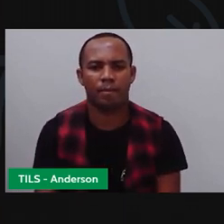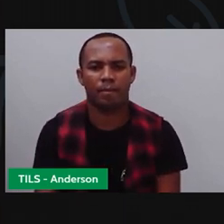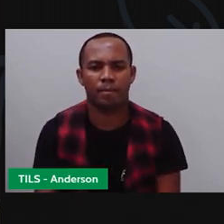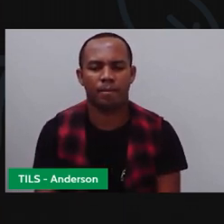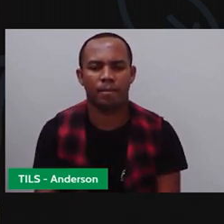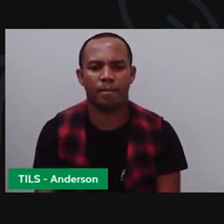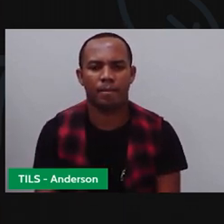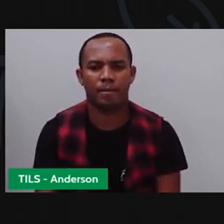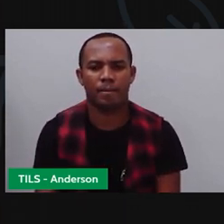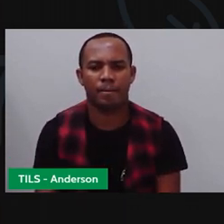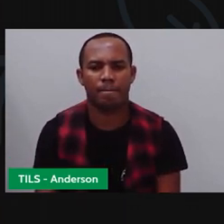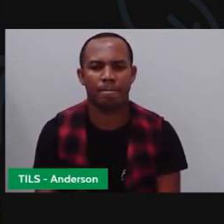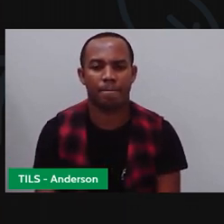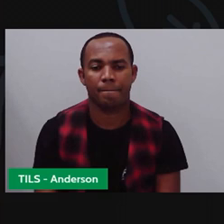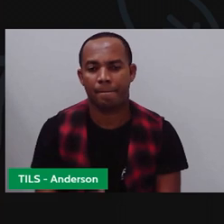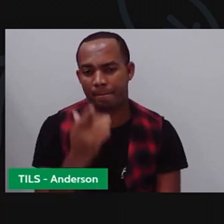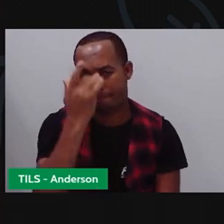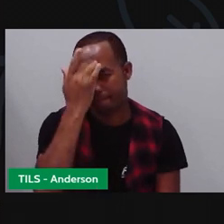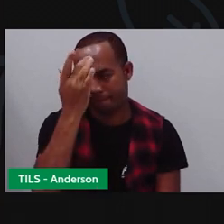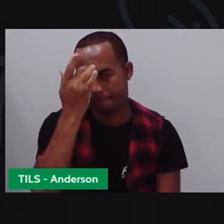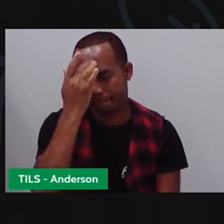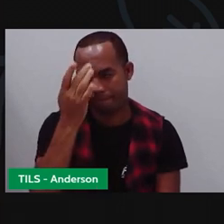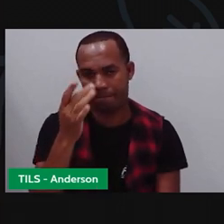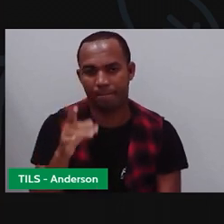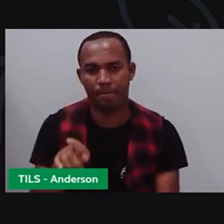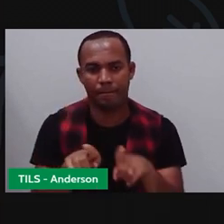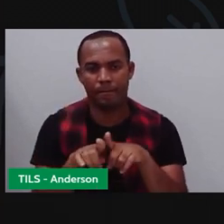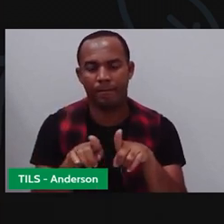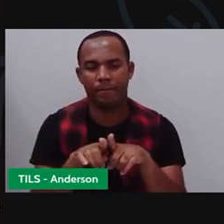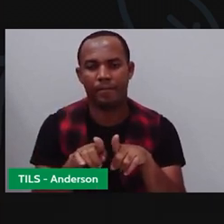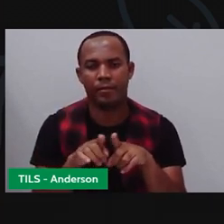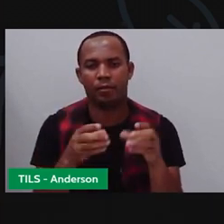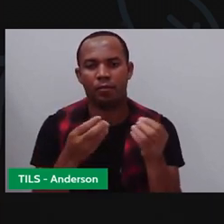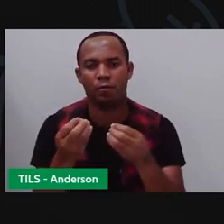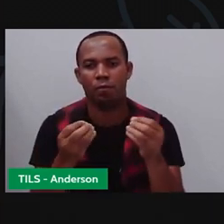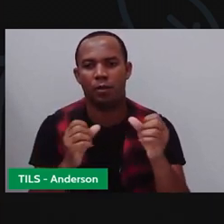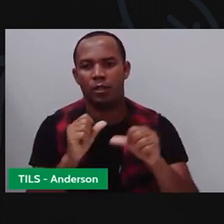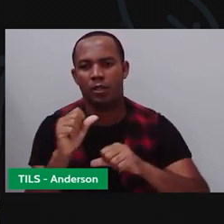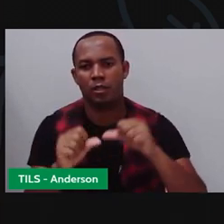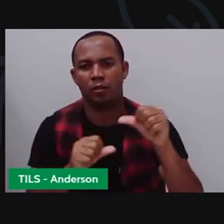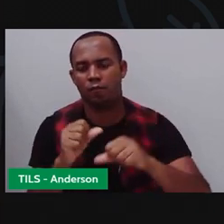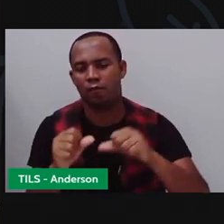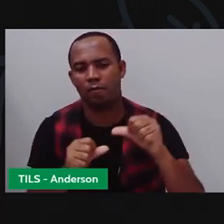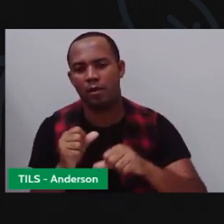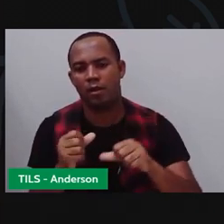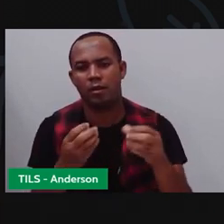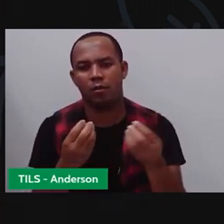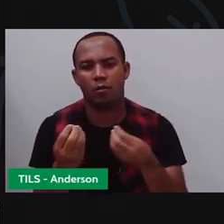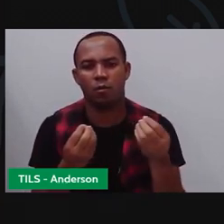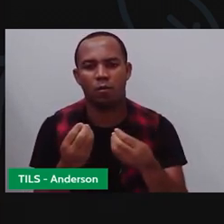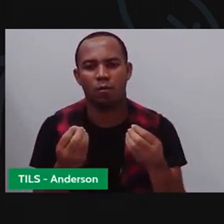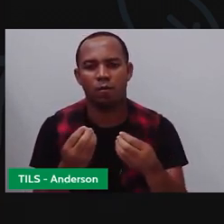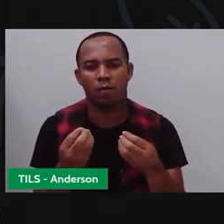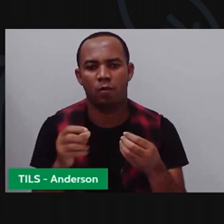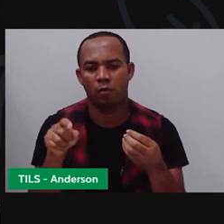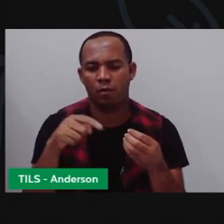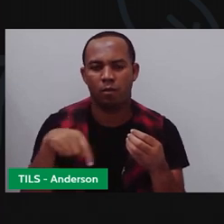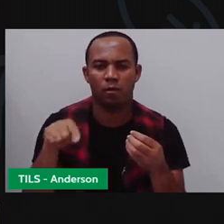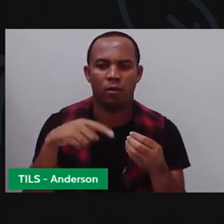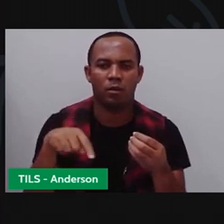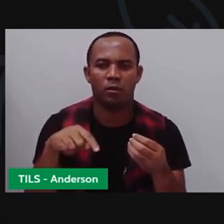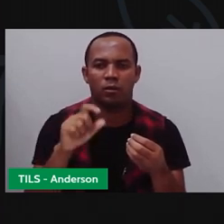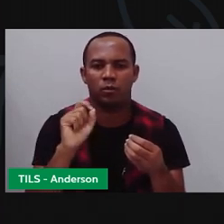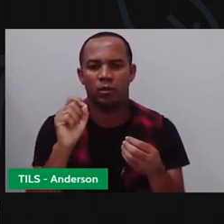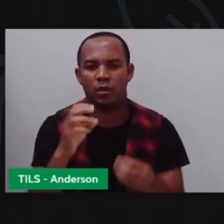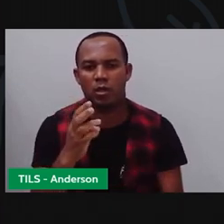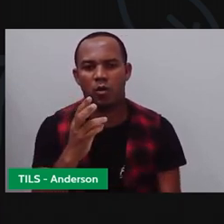Ó. Oito. Facílima essa. E aí, se eu for transformar isso em uma multiplicação, né? A está na adição. Ou